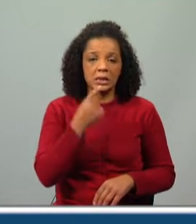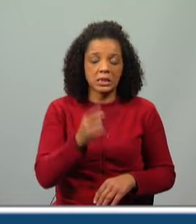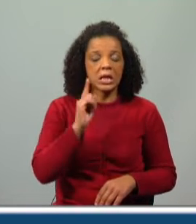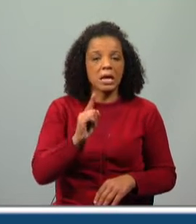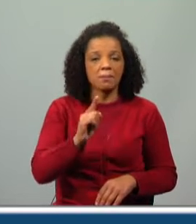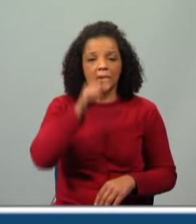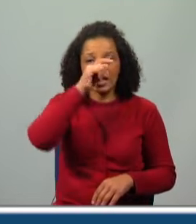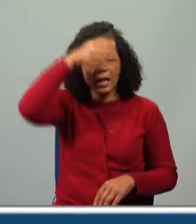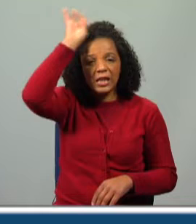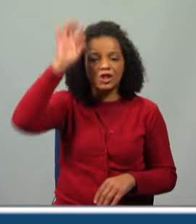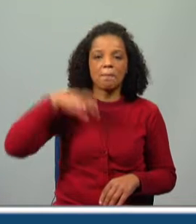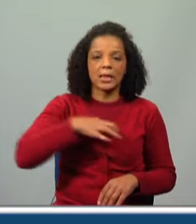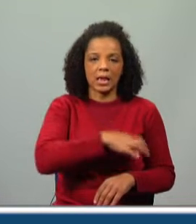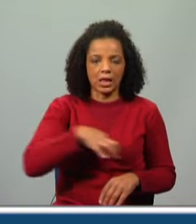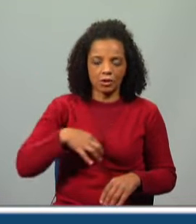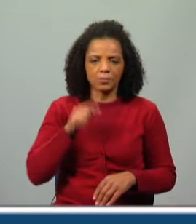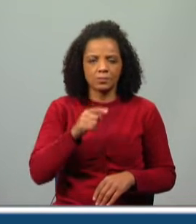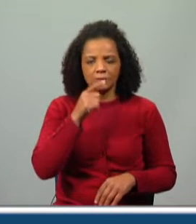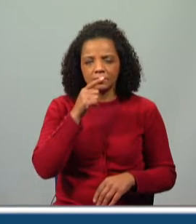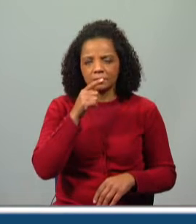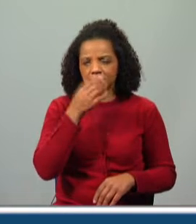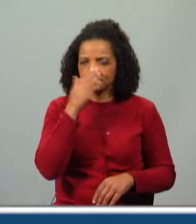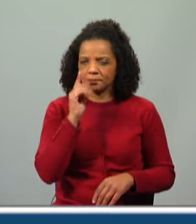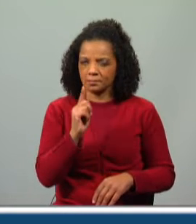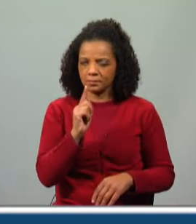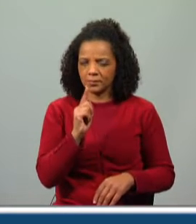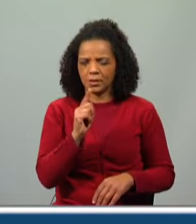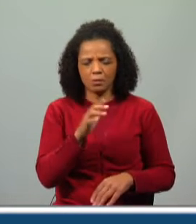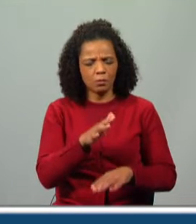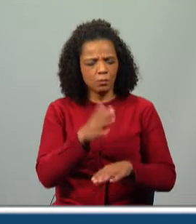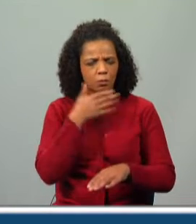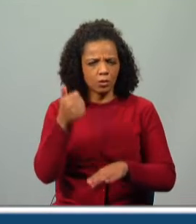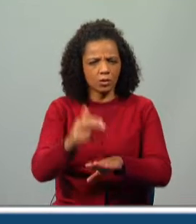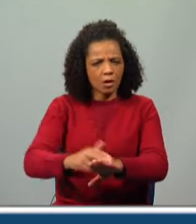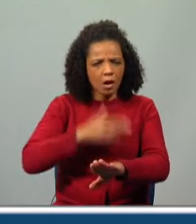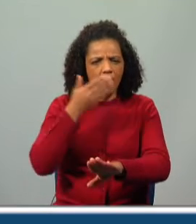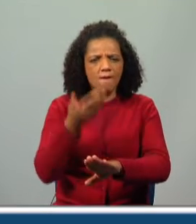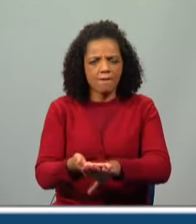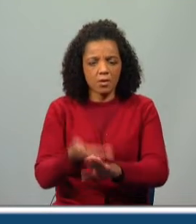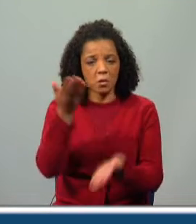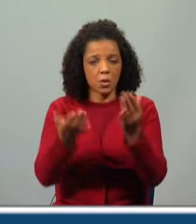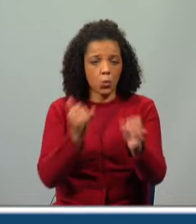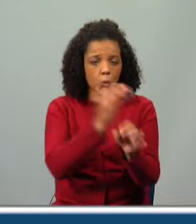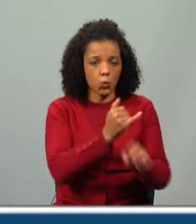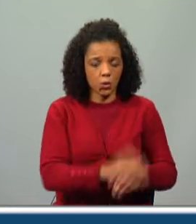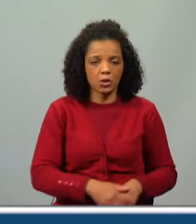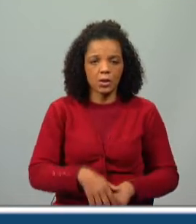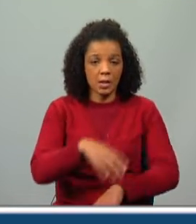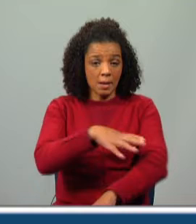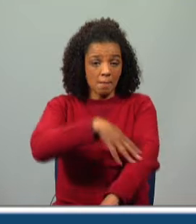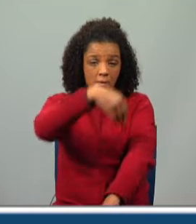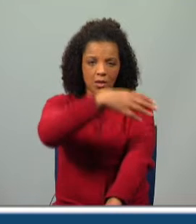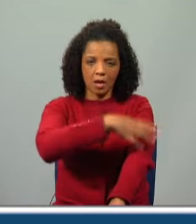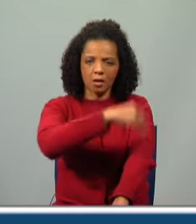pintadas. Aquela pareceu à Olímpia ainda mais bonita do que as restantes. As penas dela